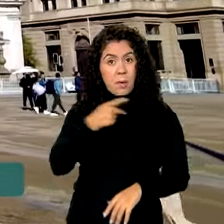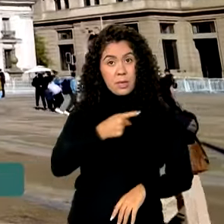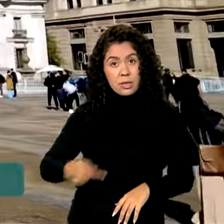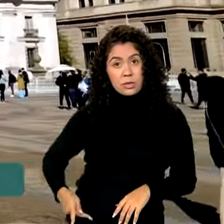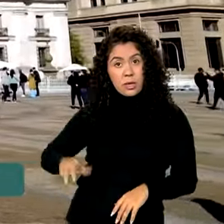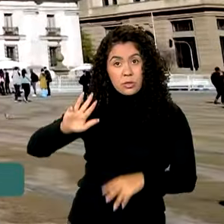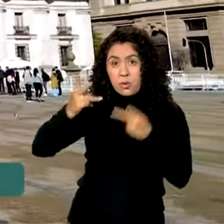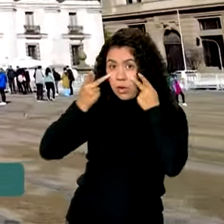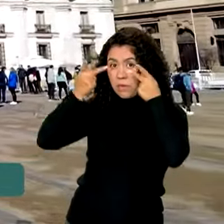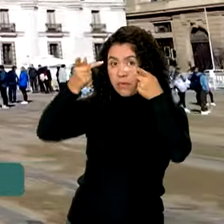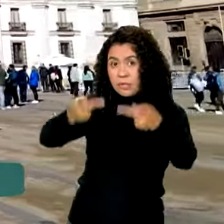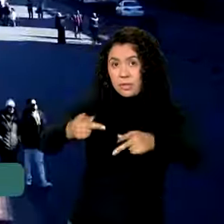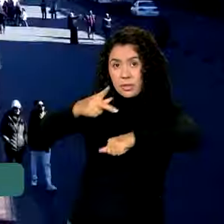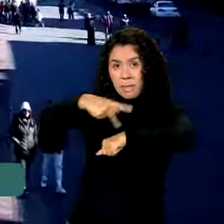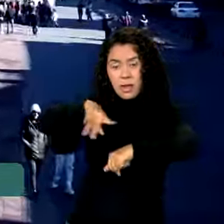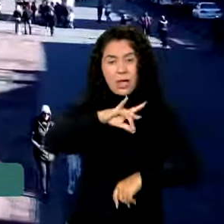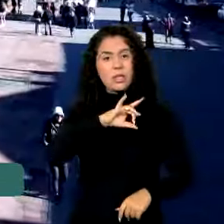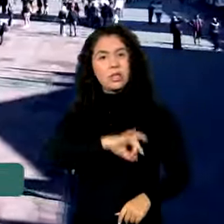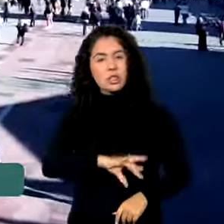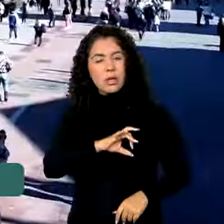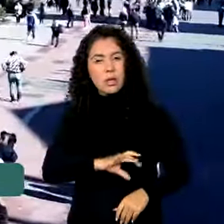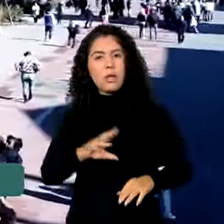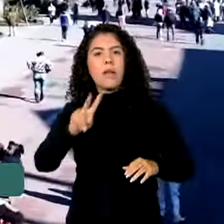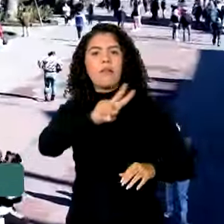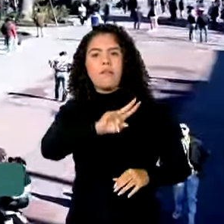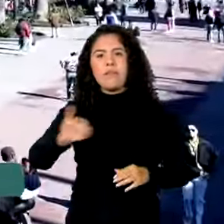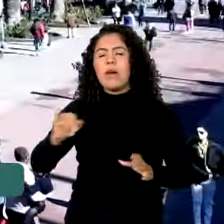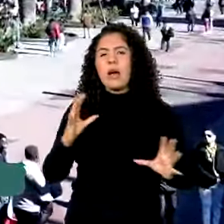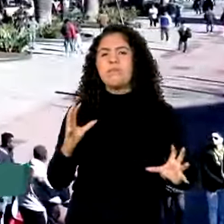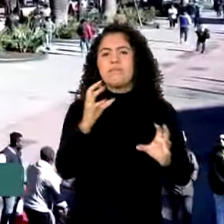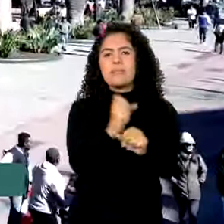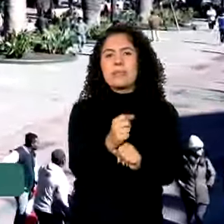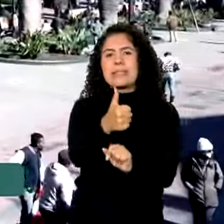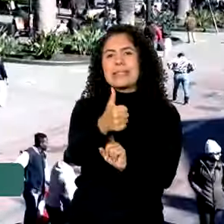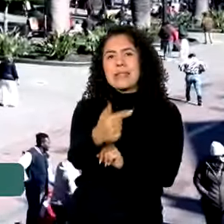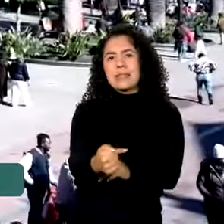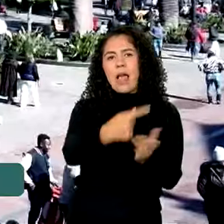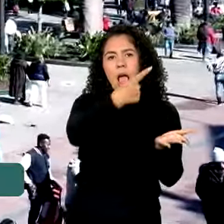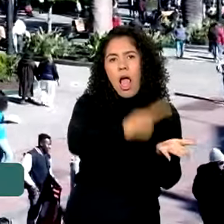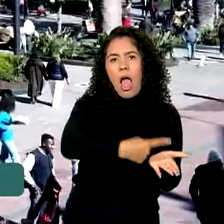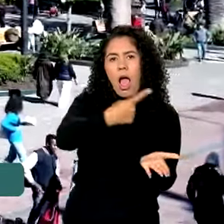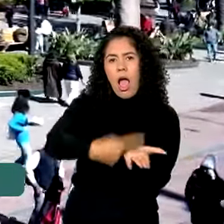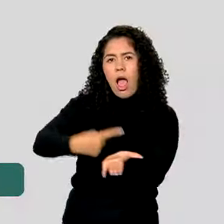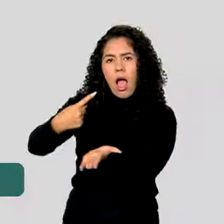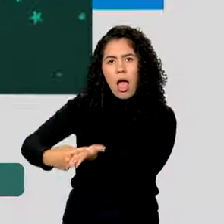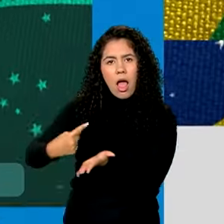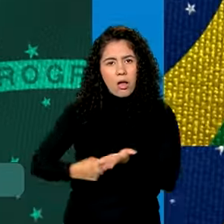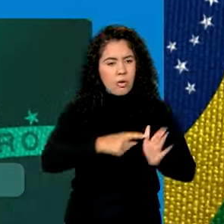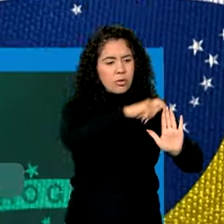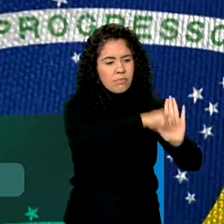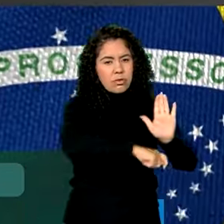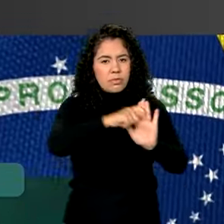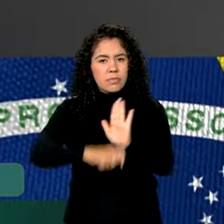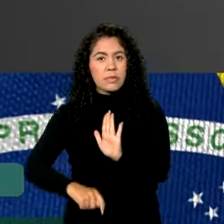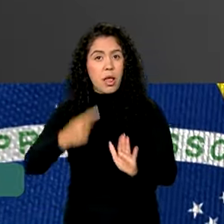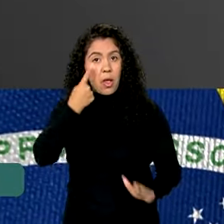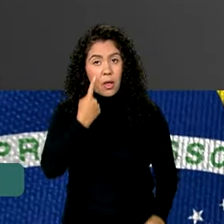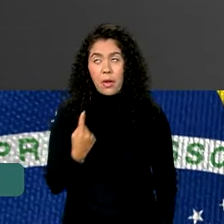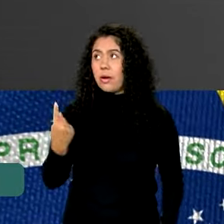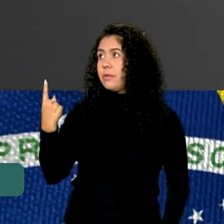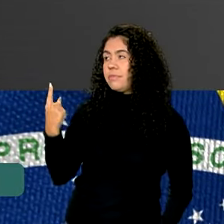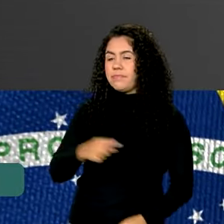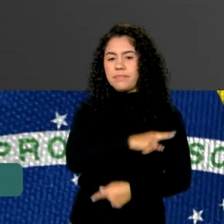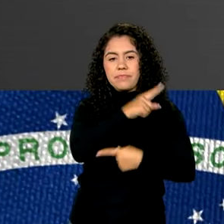presidente Lula ao Chile, devem ser assinados 17 acordos e tratativas. Entre eles estão